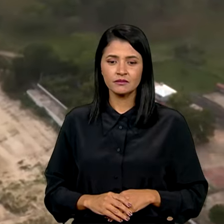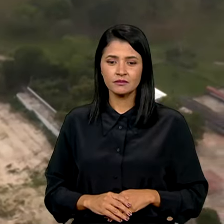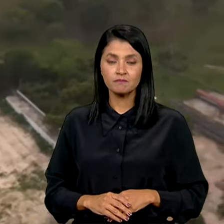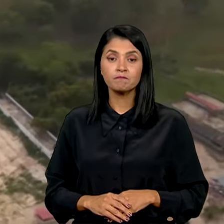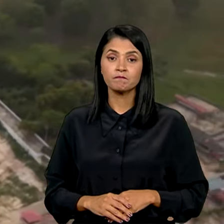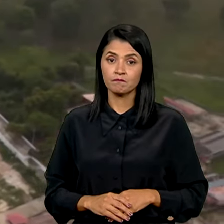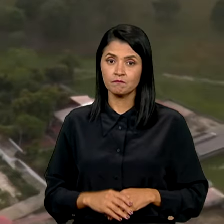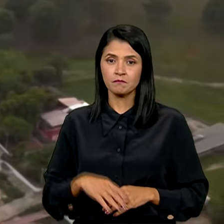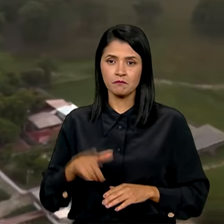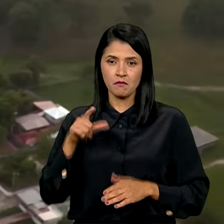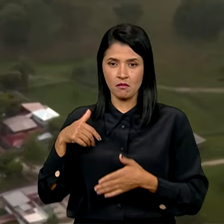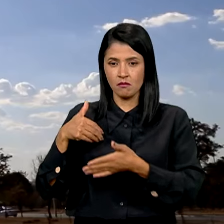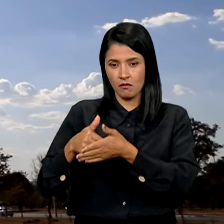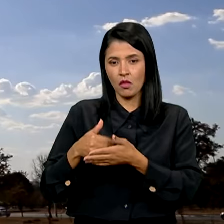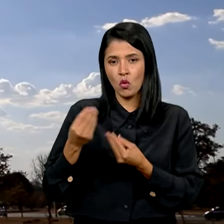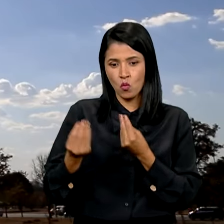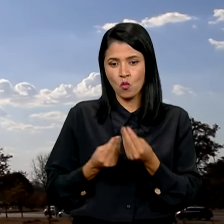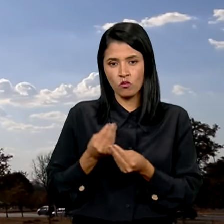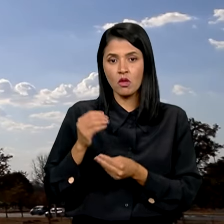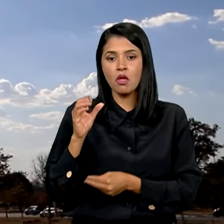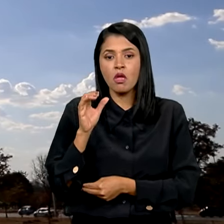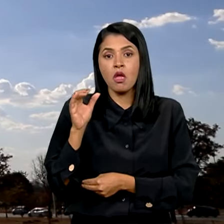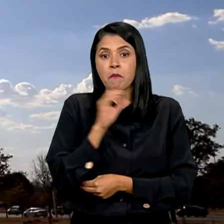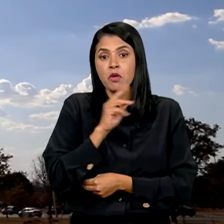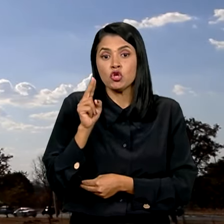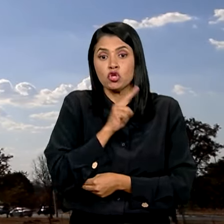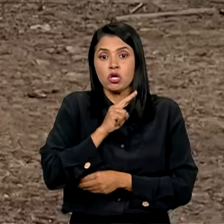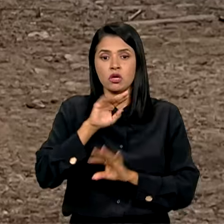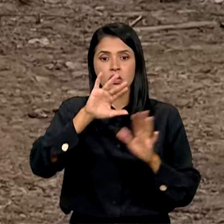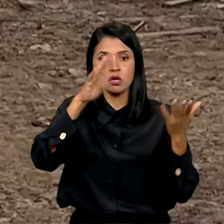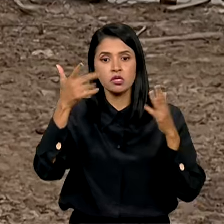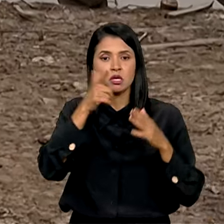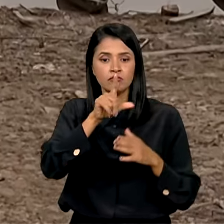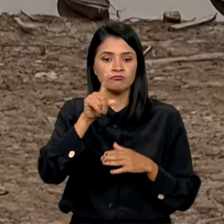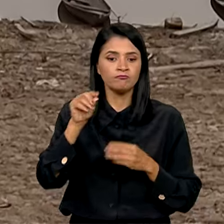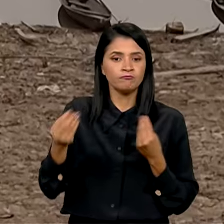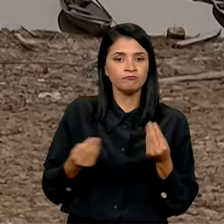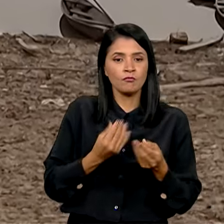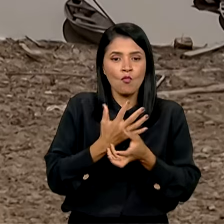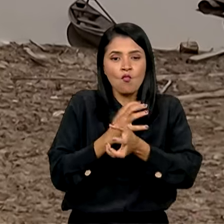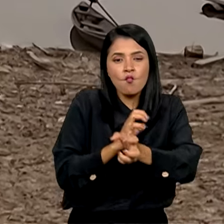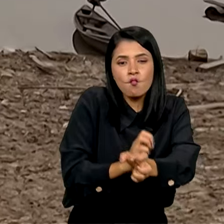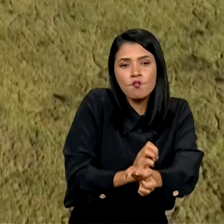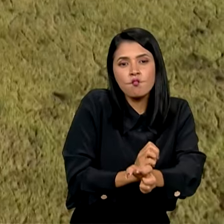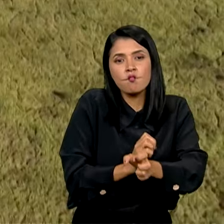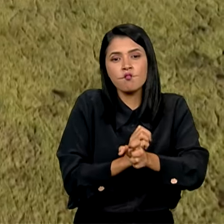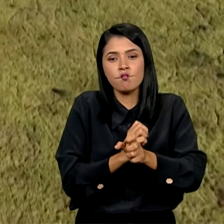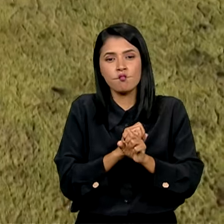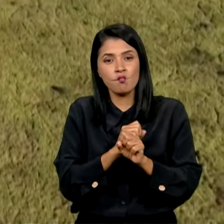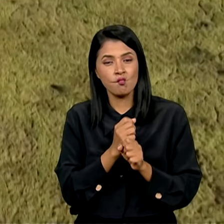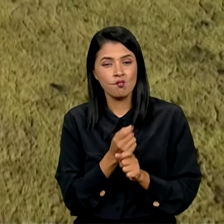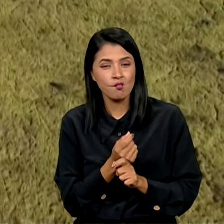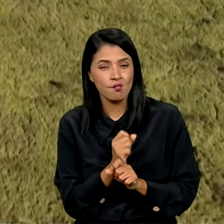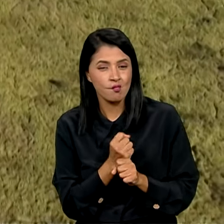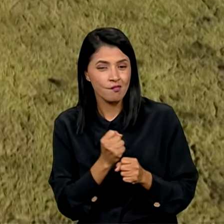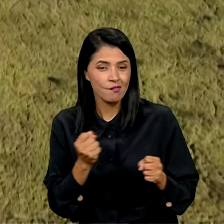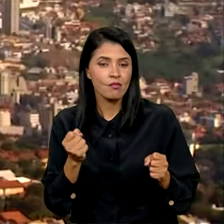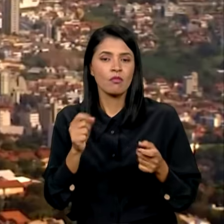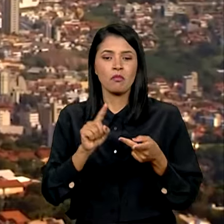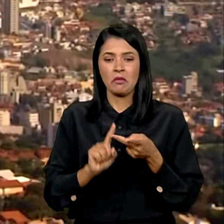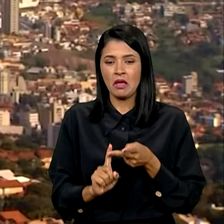Mais recentemente, as emergências climáticas que causam secas prolongadas, incêndios